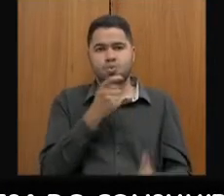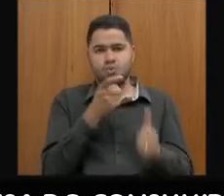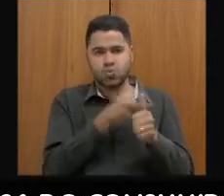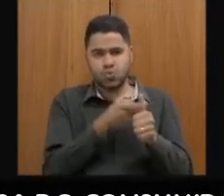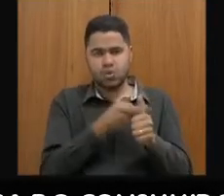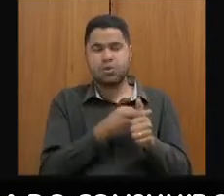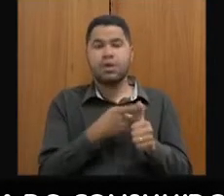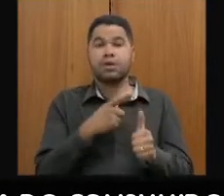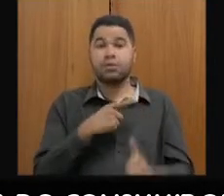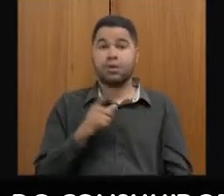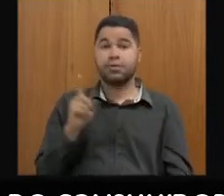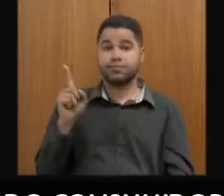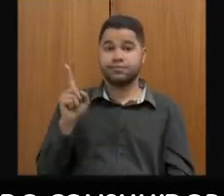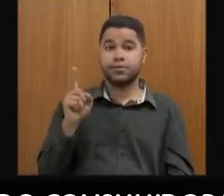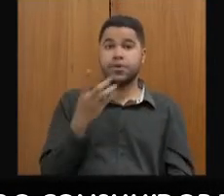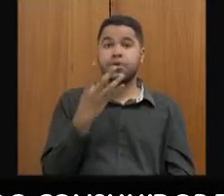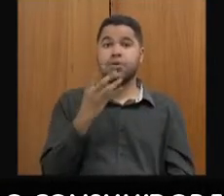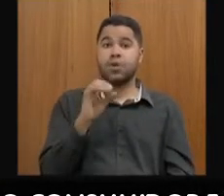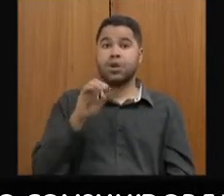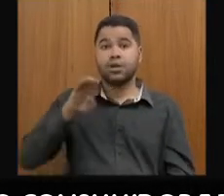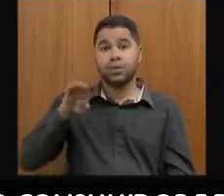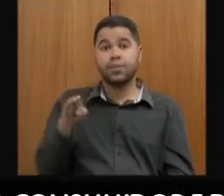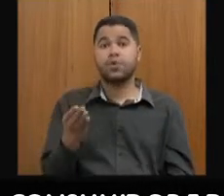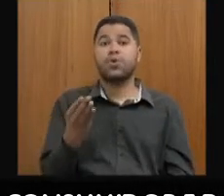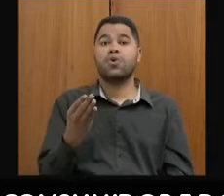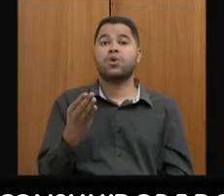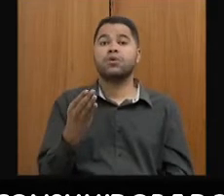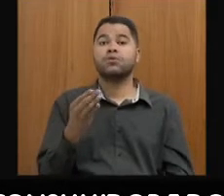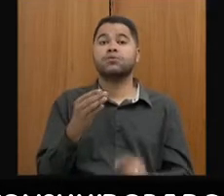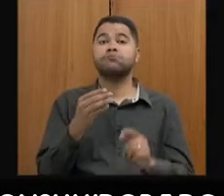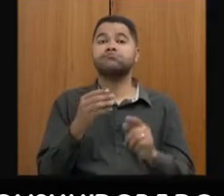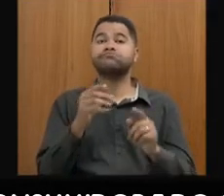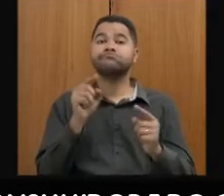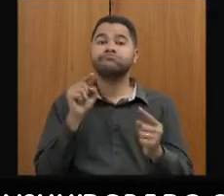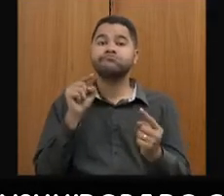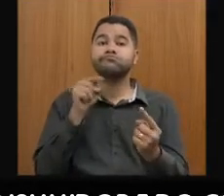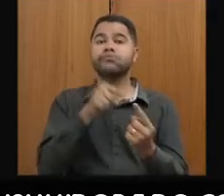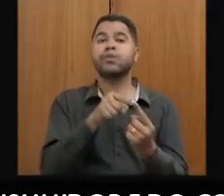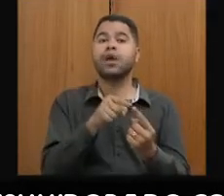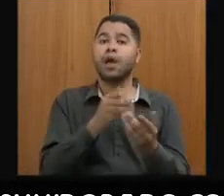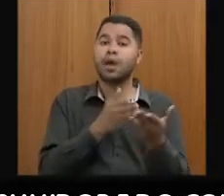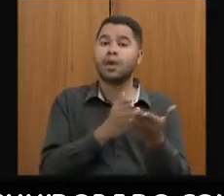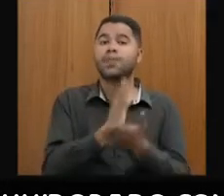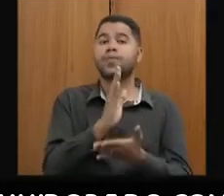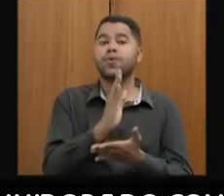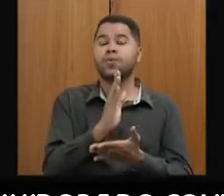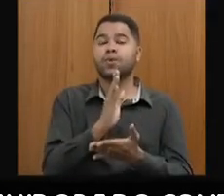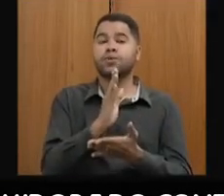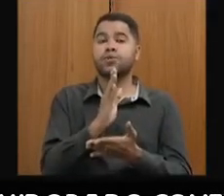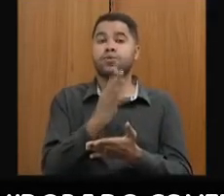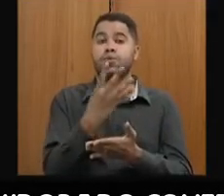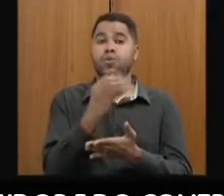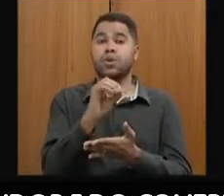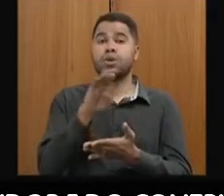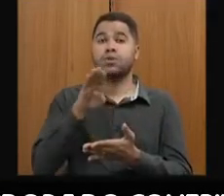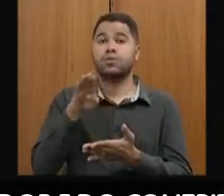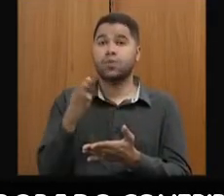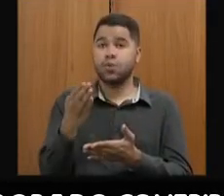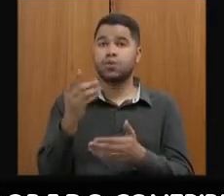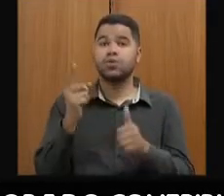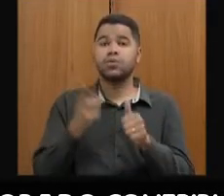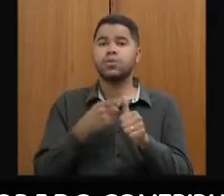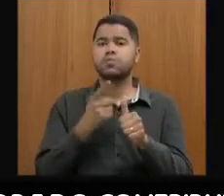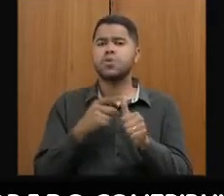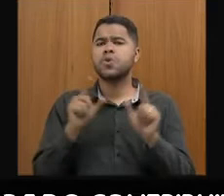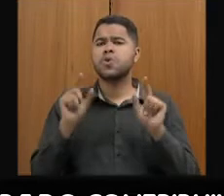nós temos aí 40 bilhões que foram objeto de aprovação, esses 40 bilhões, primeiro, o que